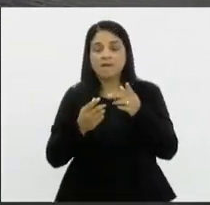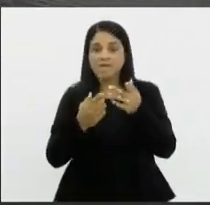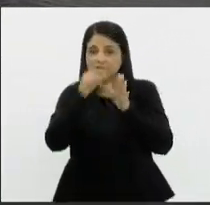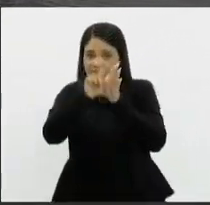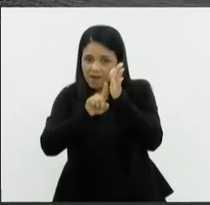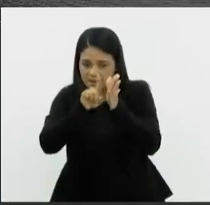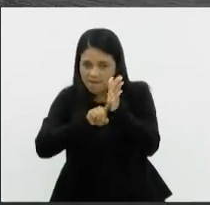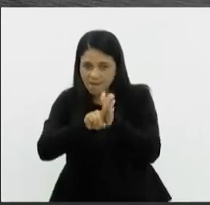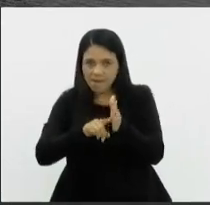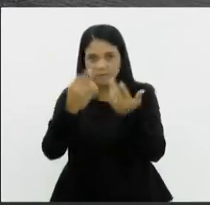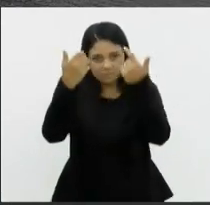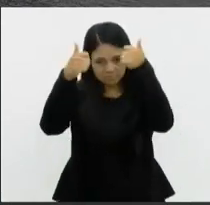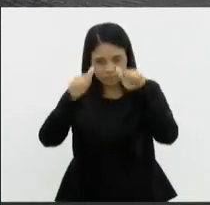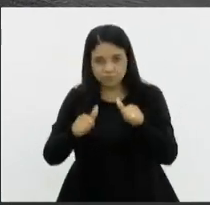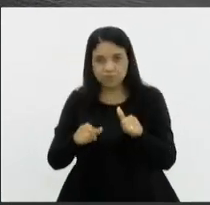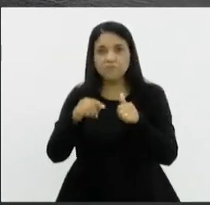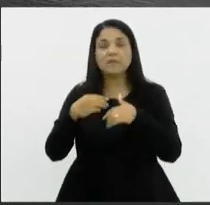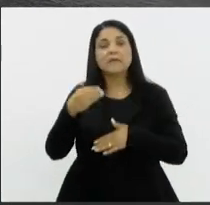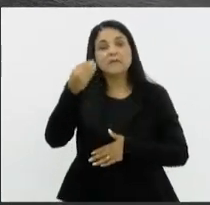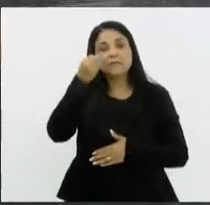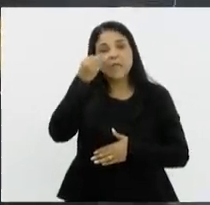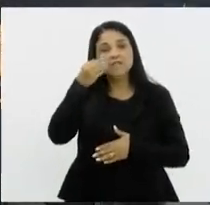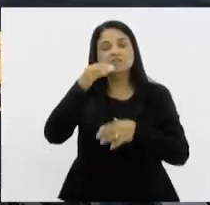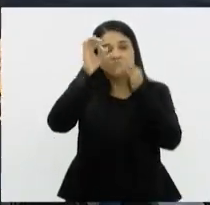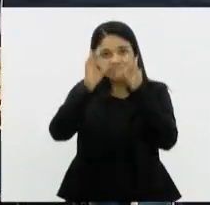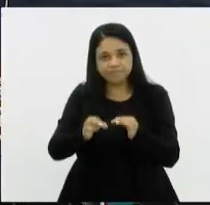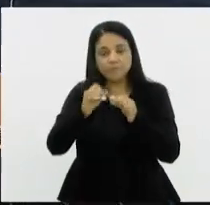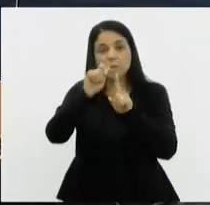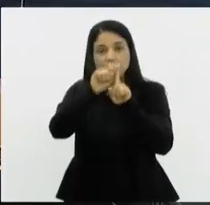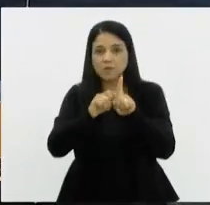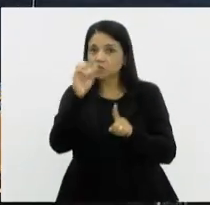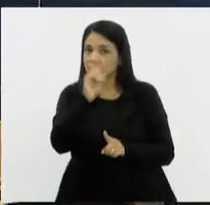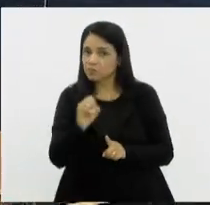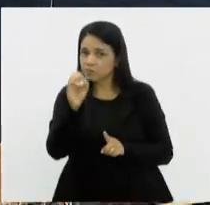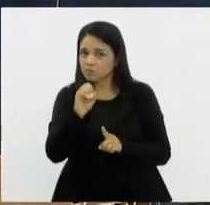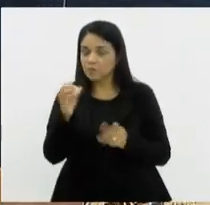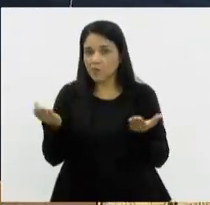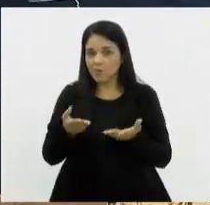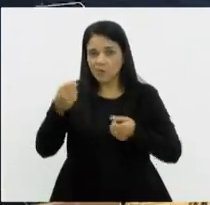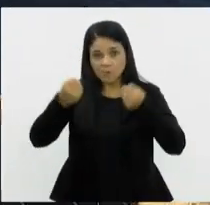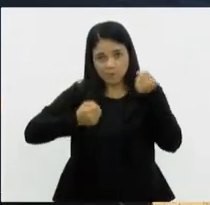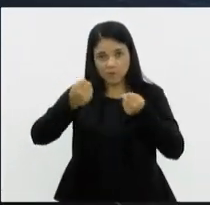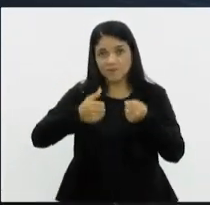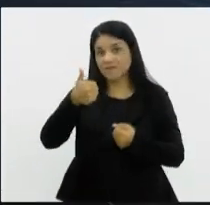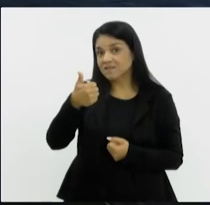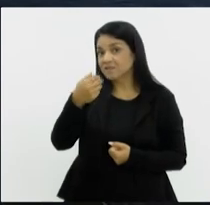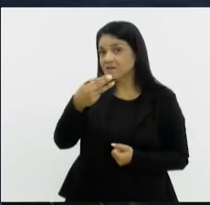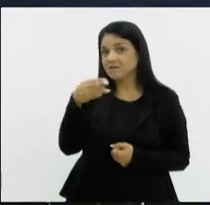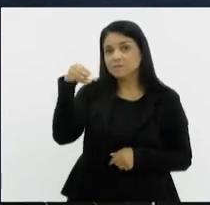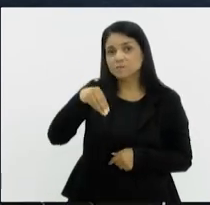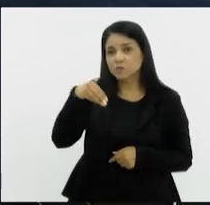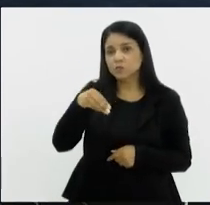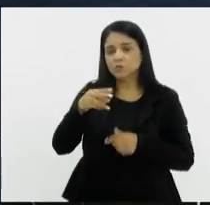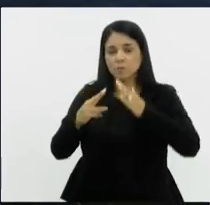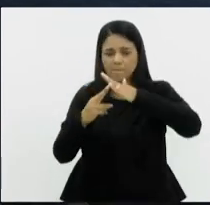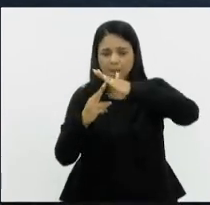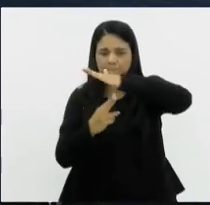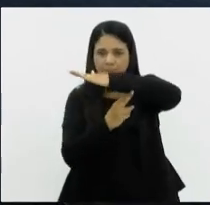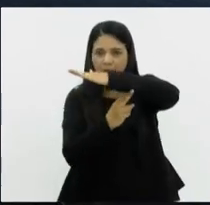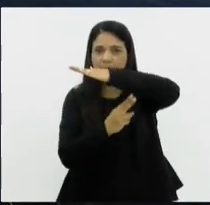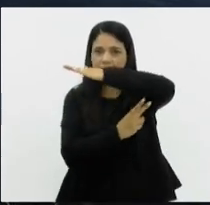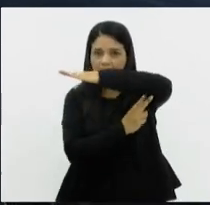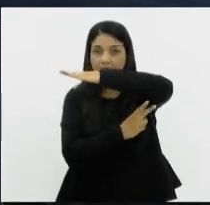ponte. O teste definitivo será feito em outubro. Atualmente, o motorista leva 13 minutos para percorrer o trajeto,